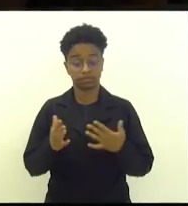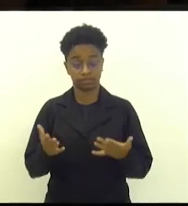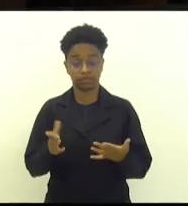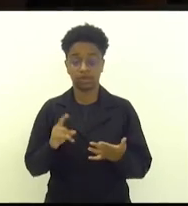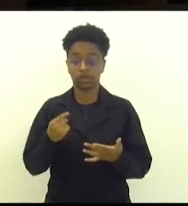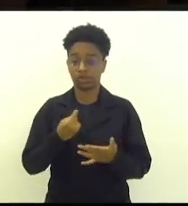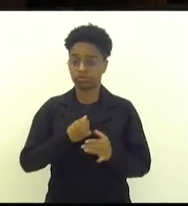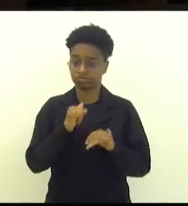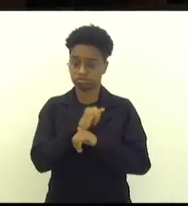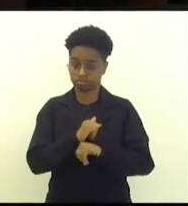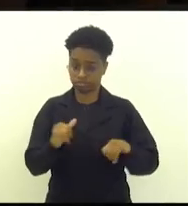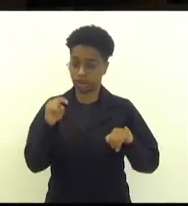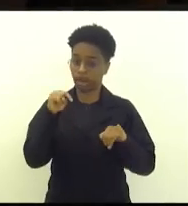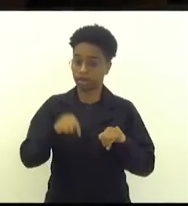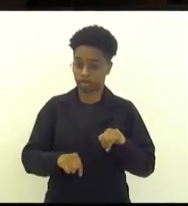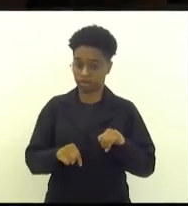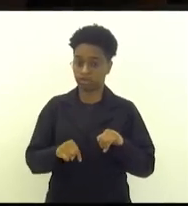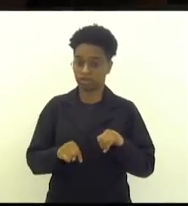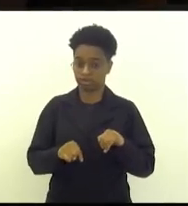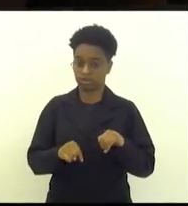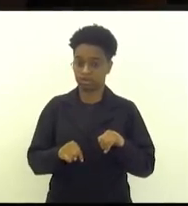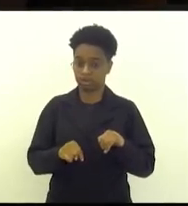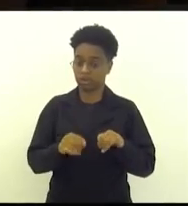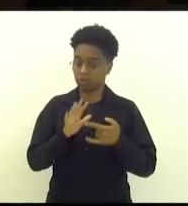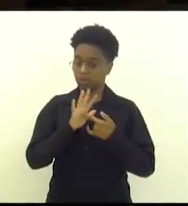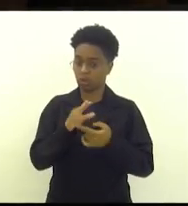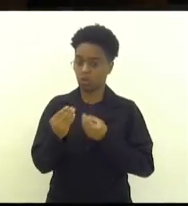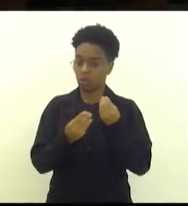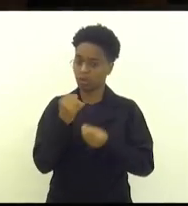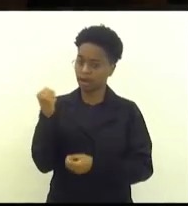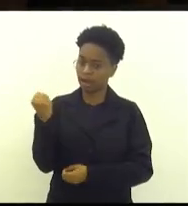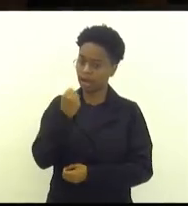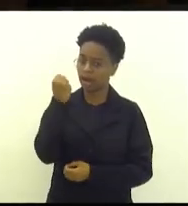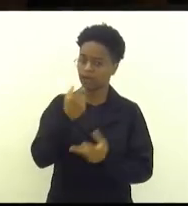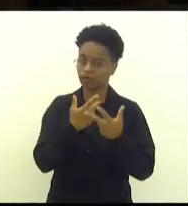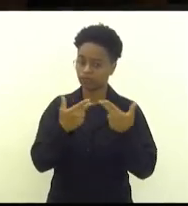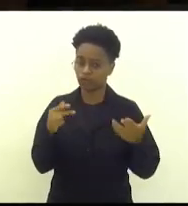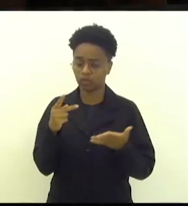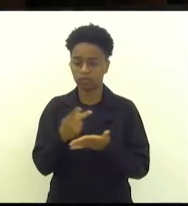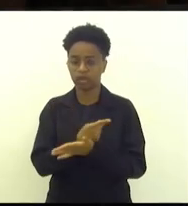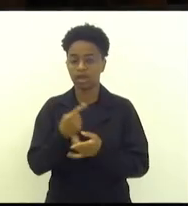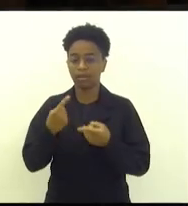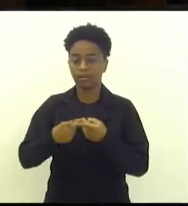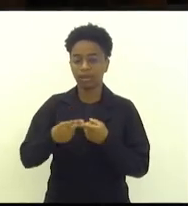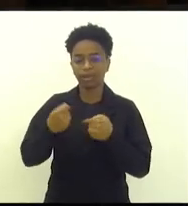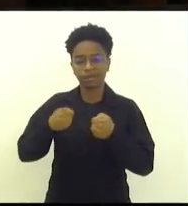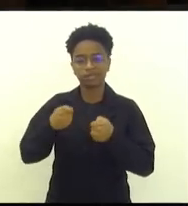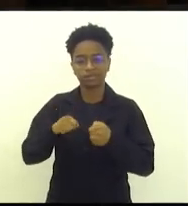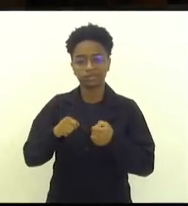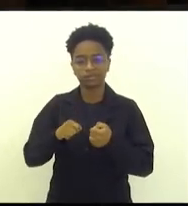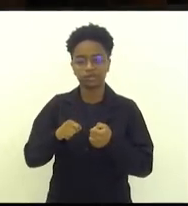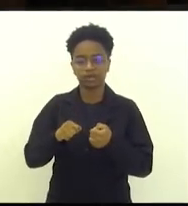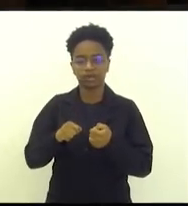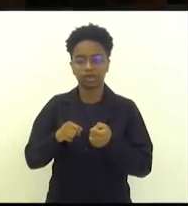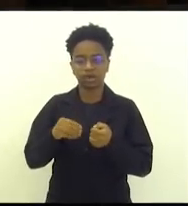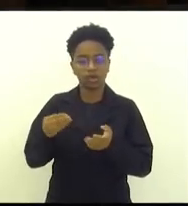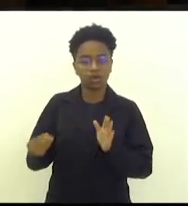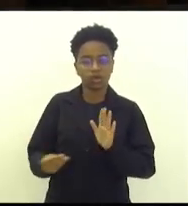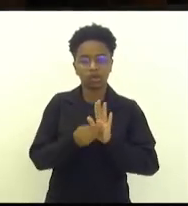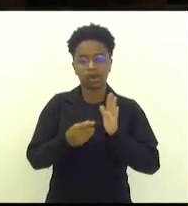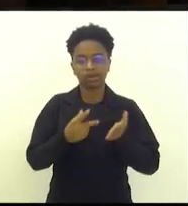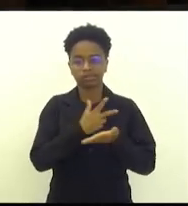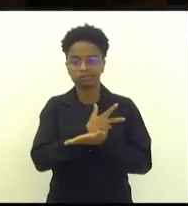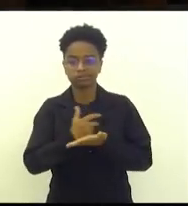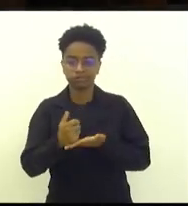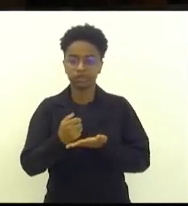o deputado Rodrigo Amorim falou, pela gravidade dos fatos, de protocolar um impeachment contra a prefeita Magdala,